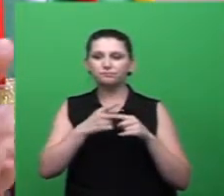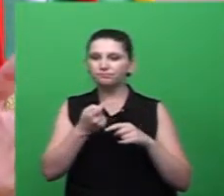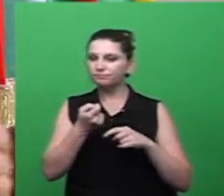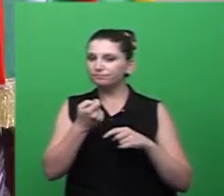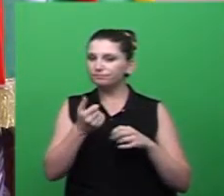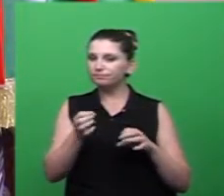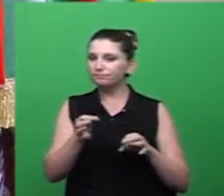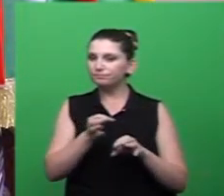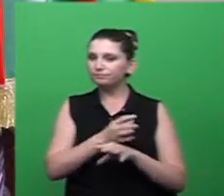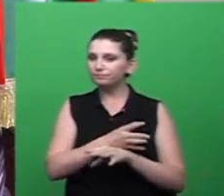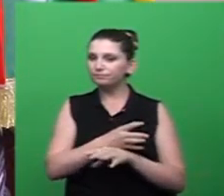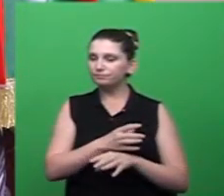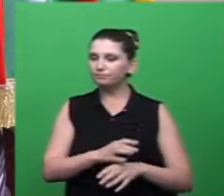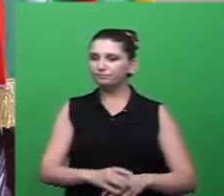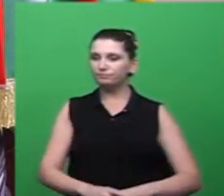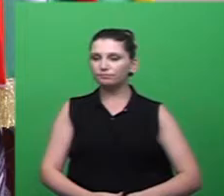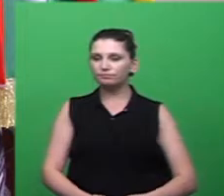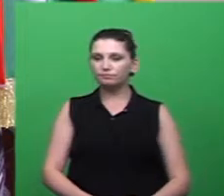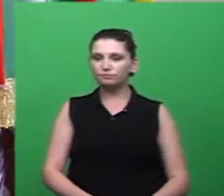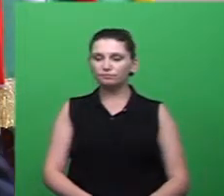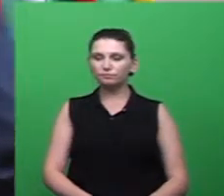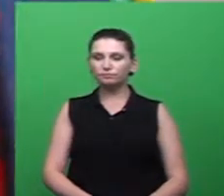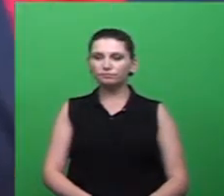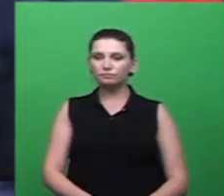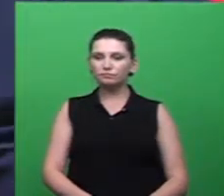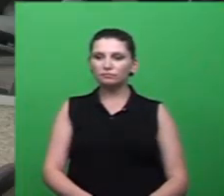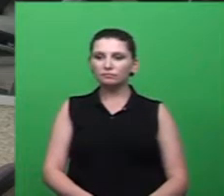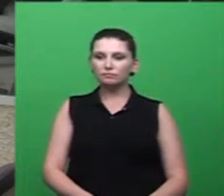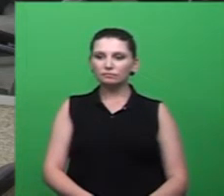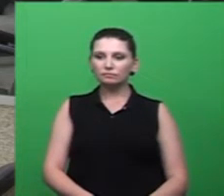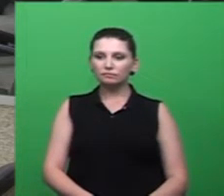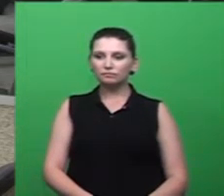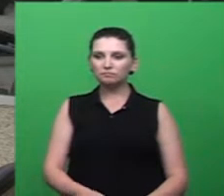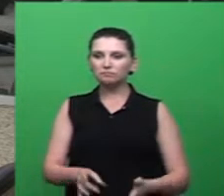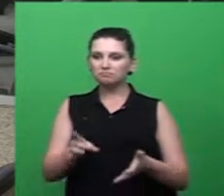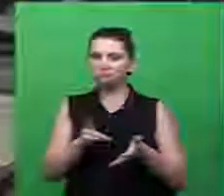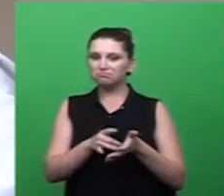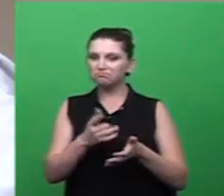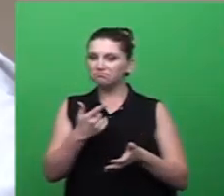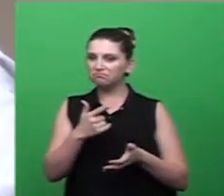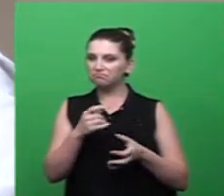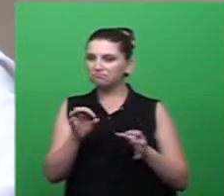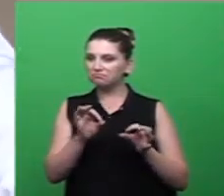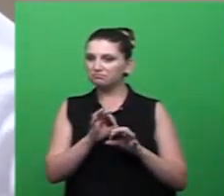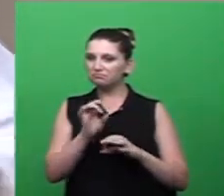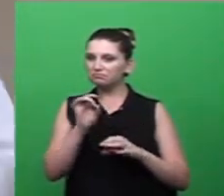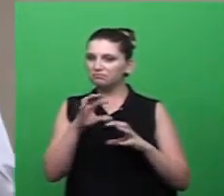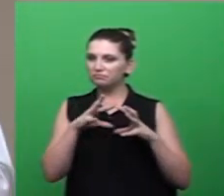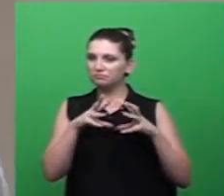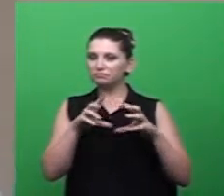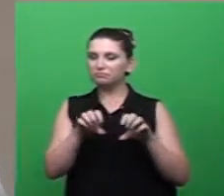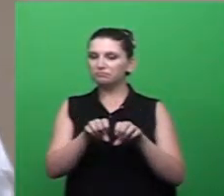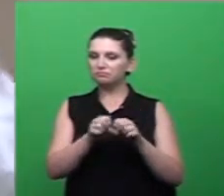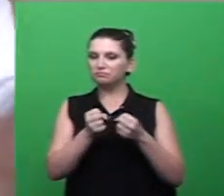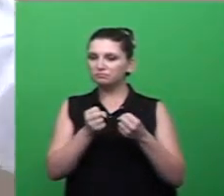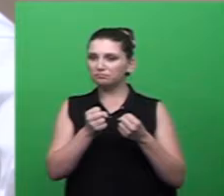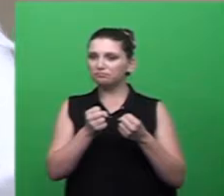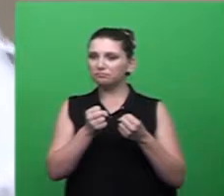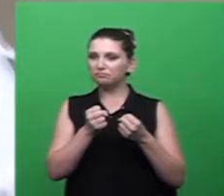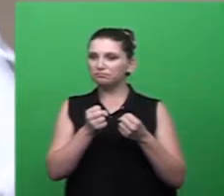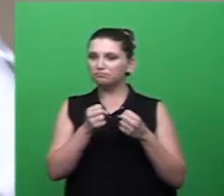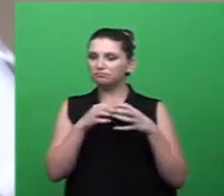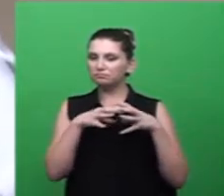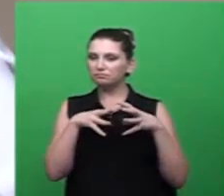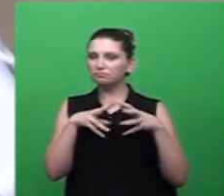ajudar no requerimento. Obrigado. Não, na realidade não tem nada, porque o que eu vi lá é tudo quebrado. O que está lá está quebrado.